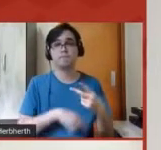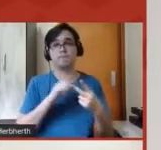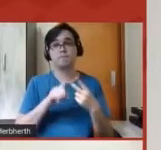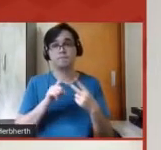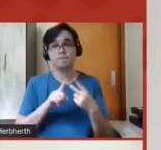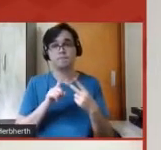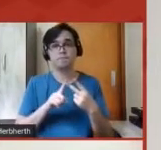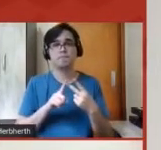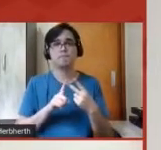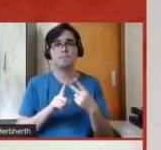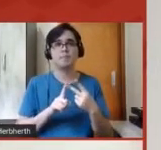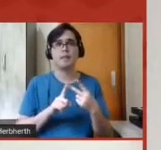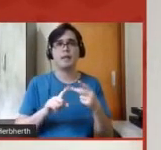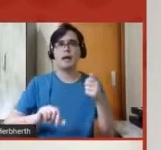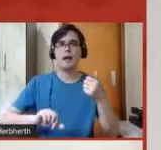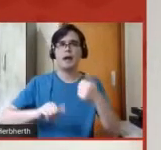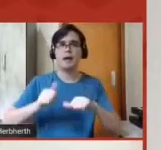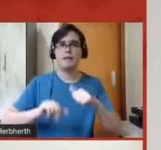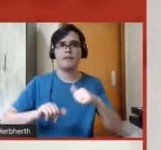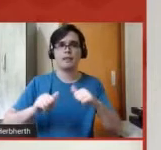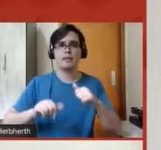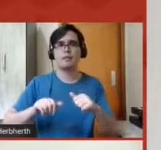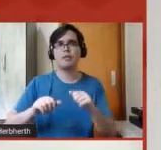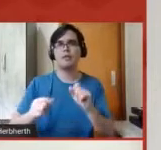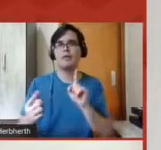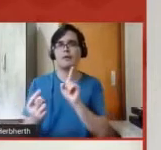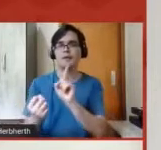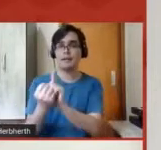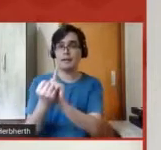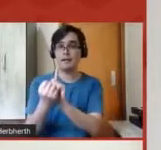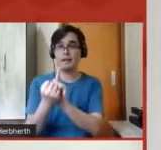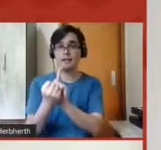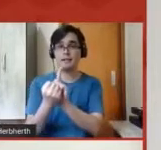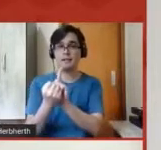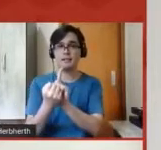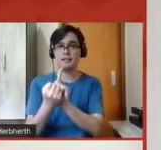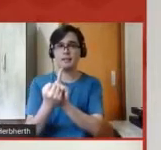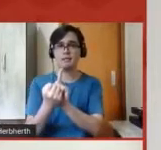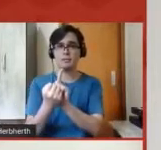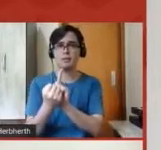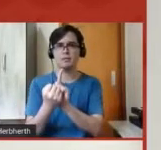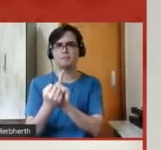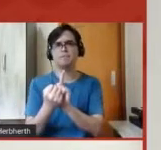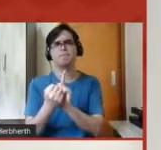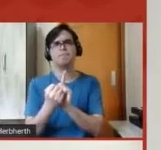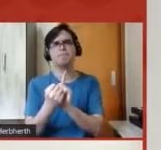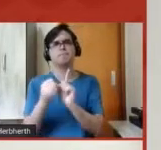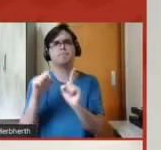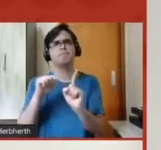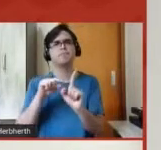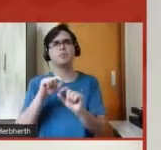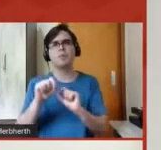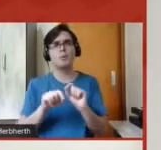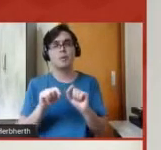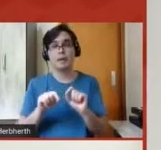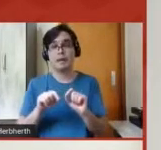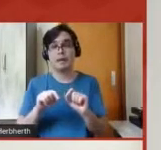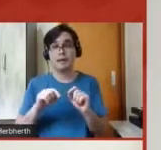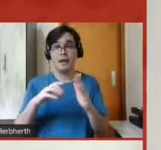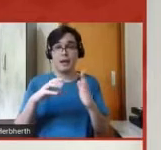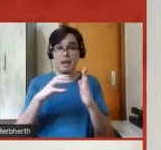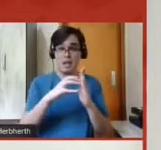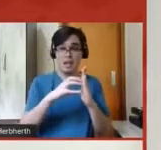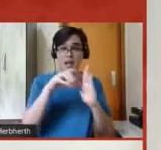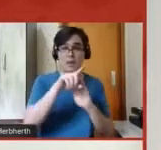avaliações assíncronas, que eram essencialmente, era exatamente o mesmo banco de questões dos simulados,